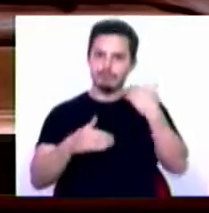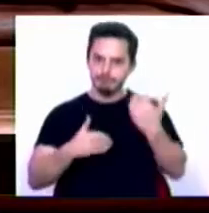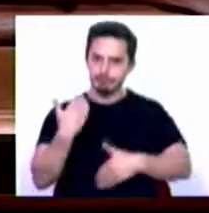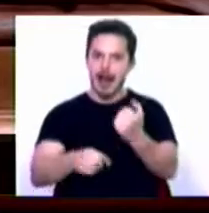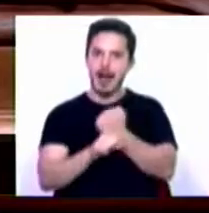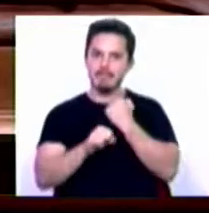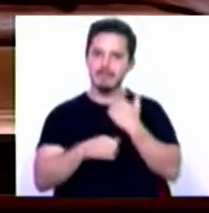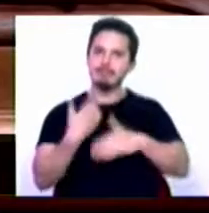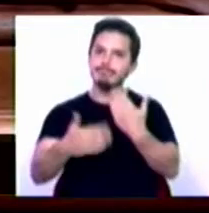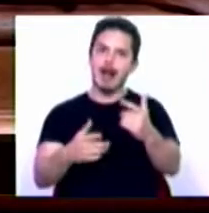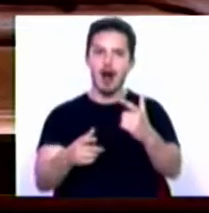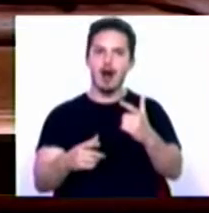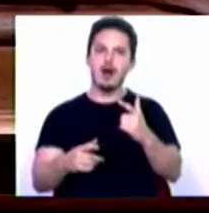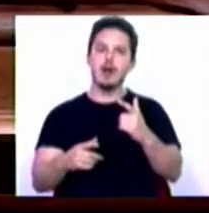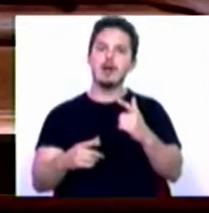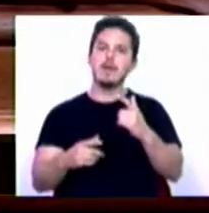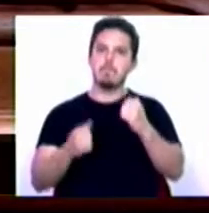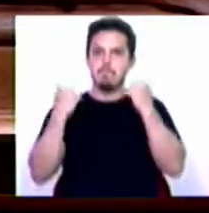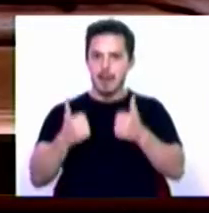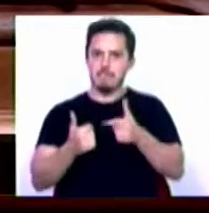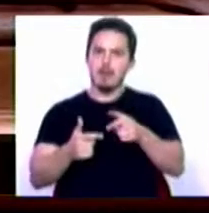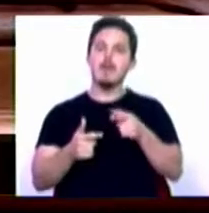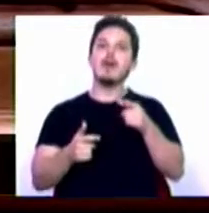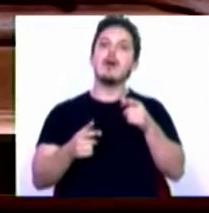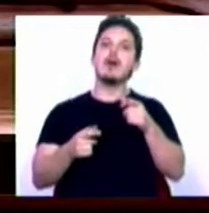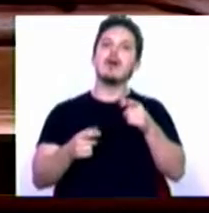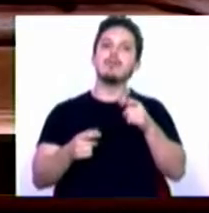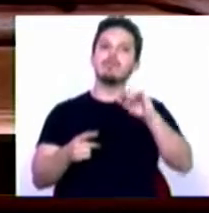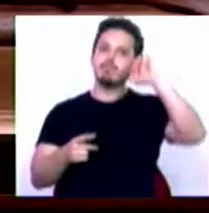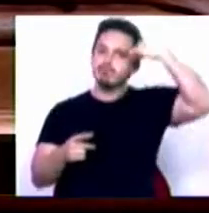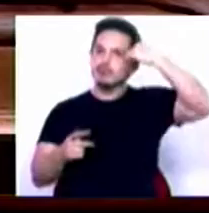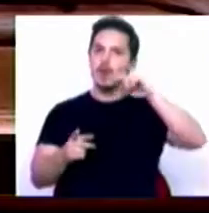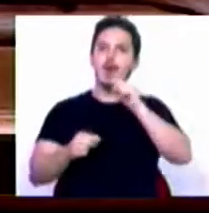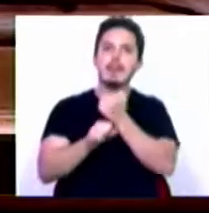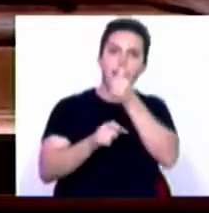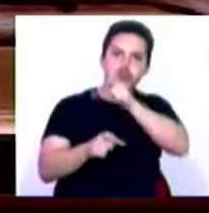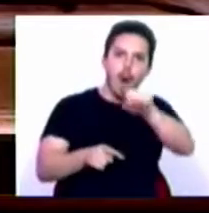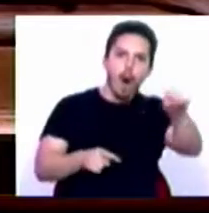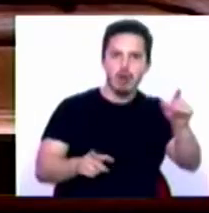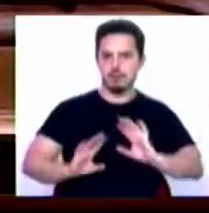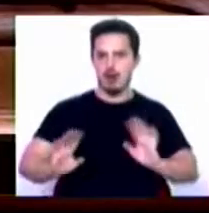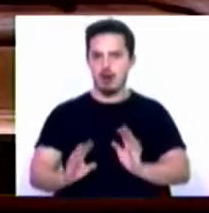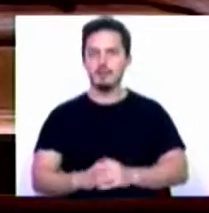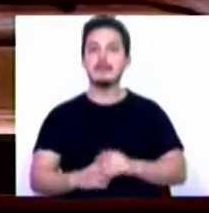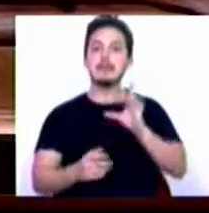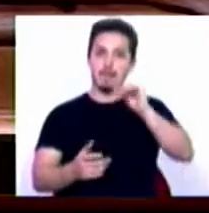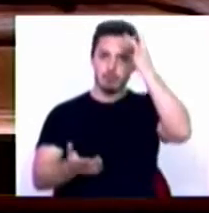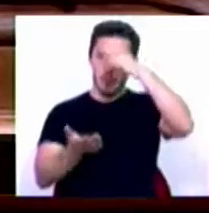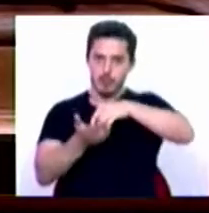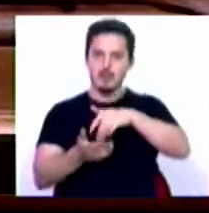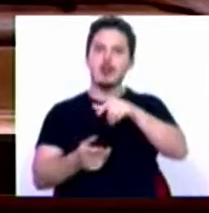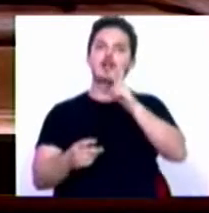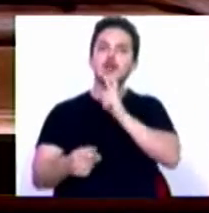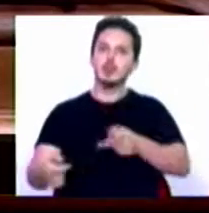atividade com alguma celeridade, não tendo sido colocados em causa os postos de trabalho existentes. Concluiu-se também que a